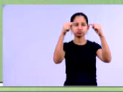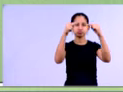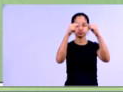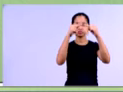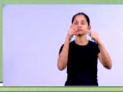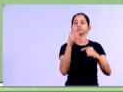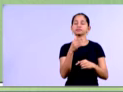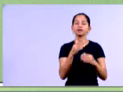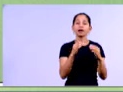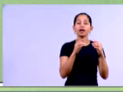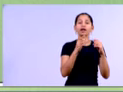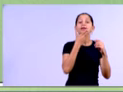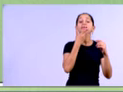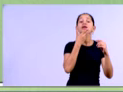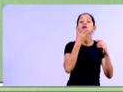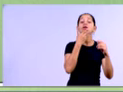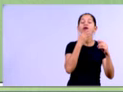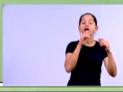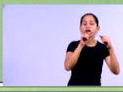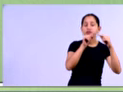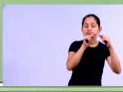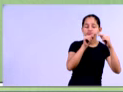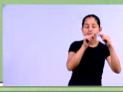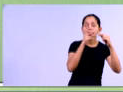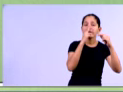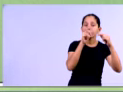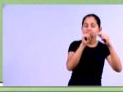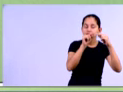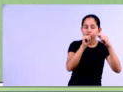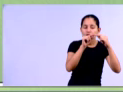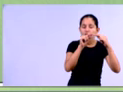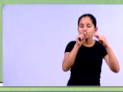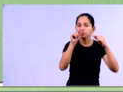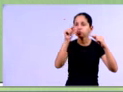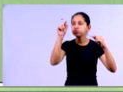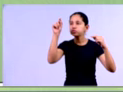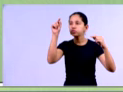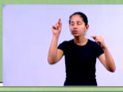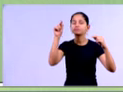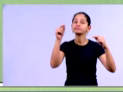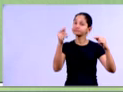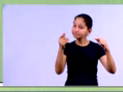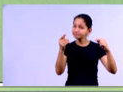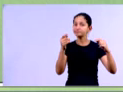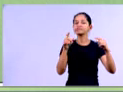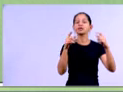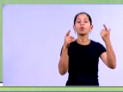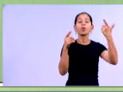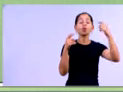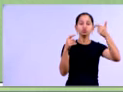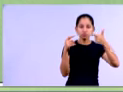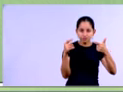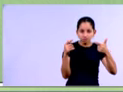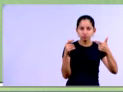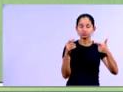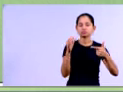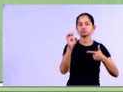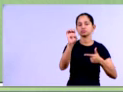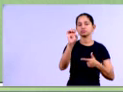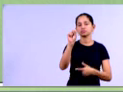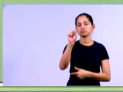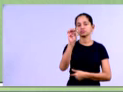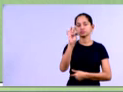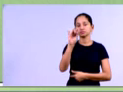52,61%. Essa conta estoques aqui, por exemplo, né, a nossa conta estoques. Então, em